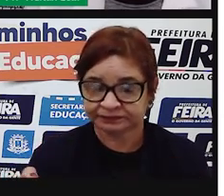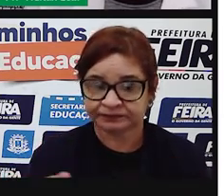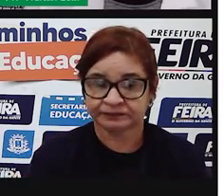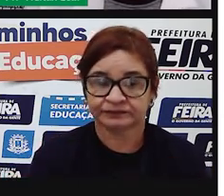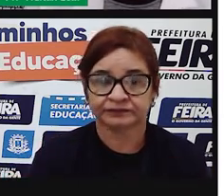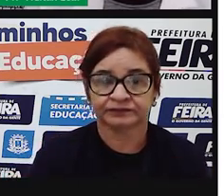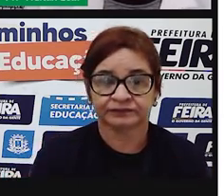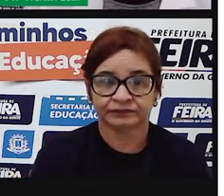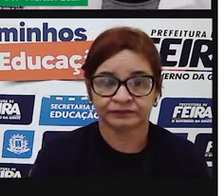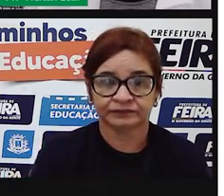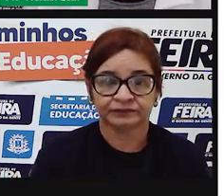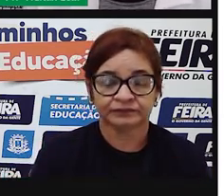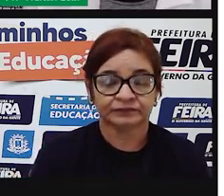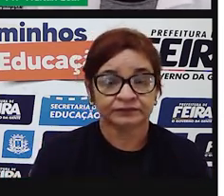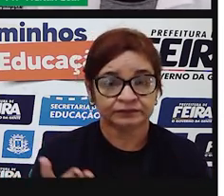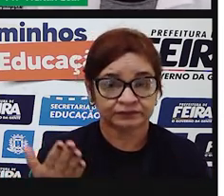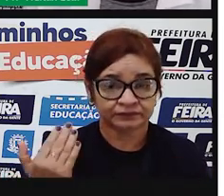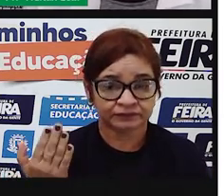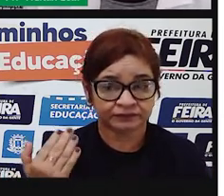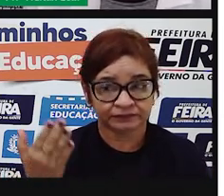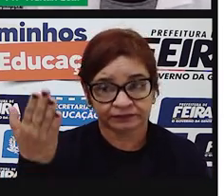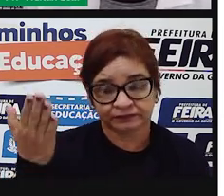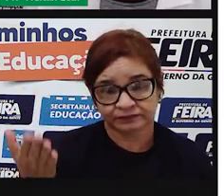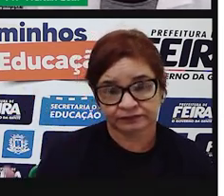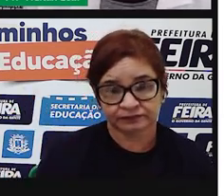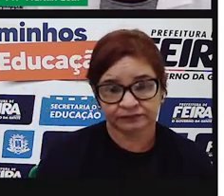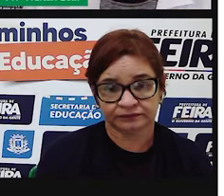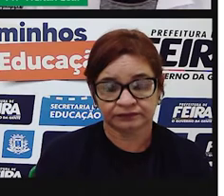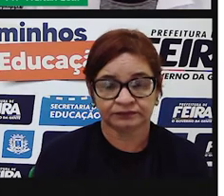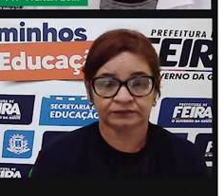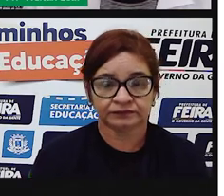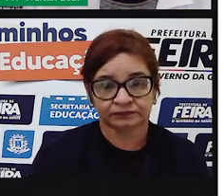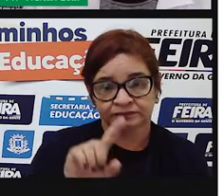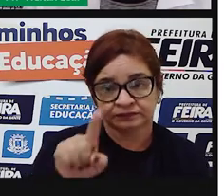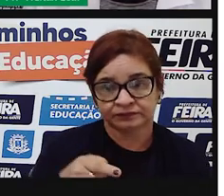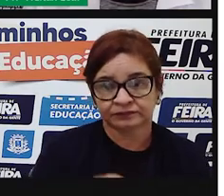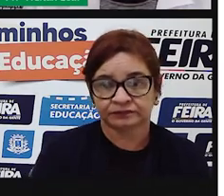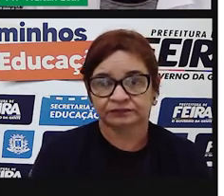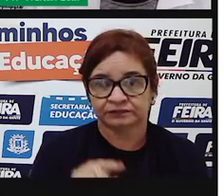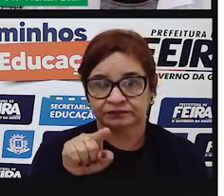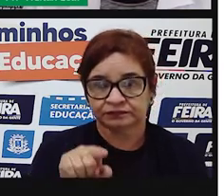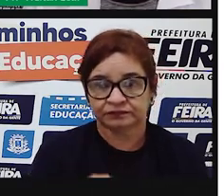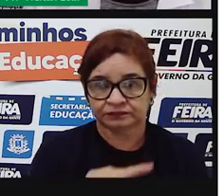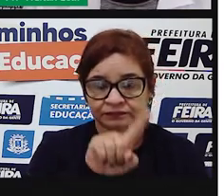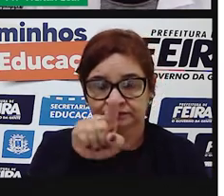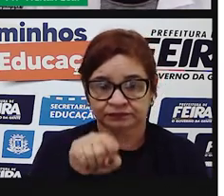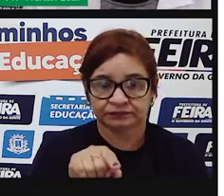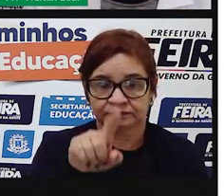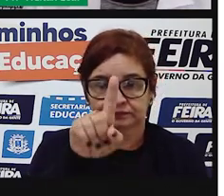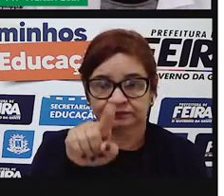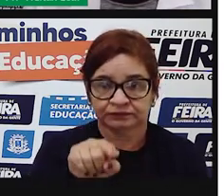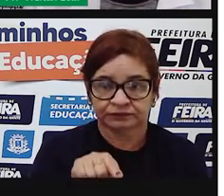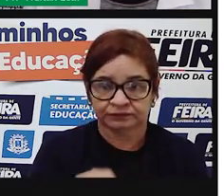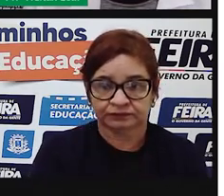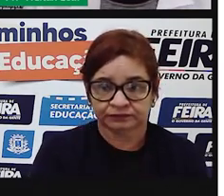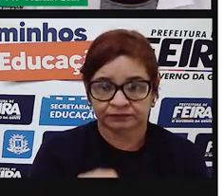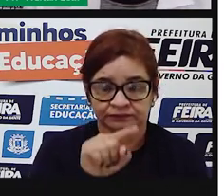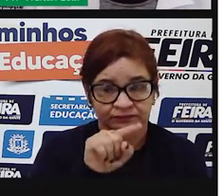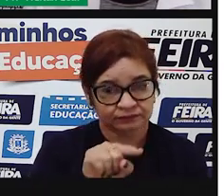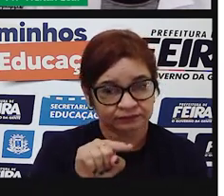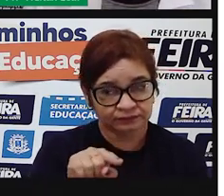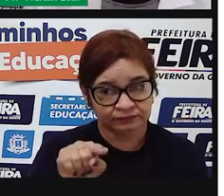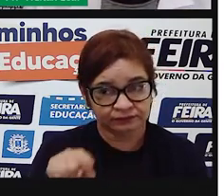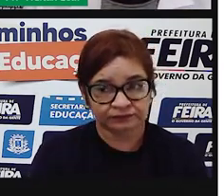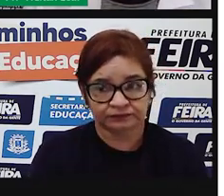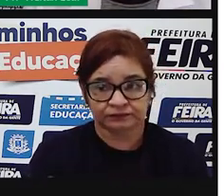nós utilizamos, comumente, são esses aí. Vírgula, ponto, interrogação, exclamação,